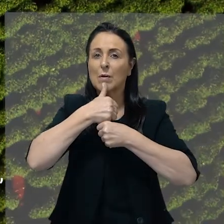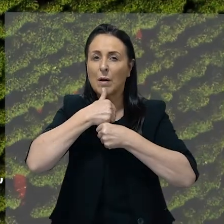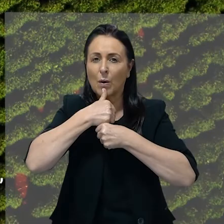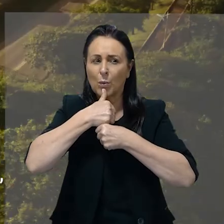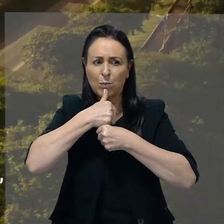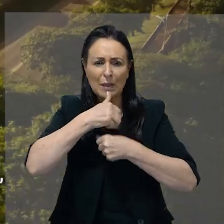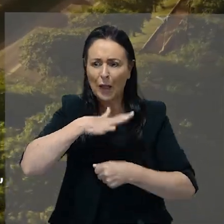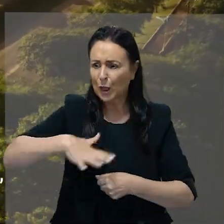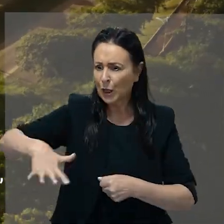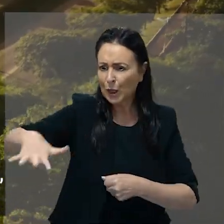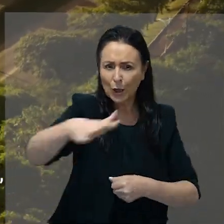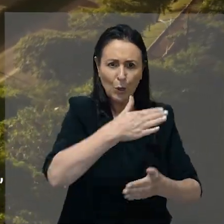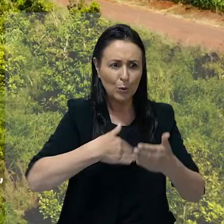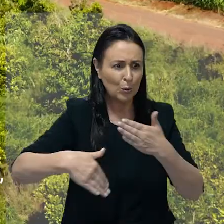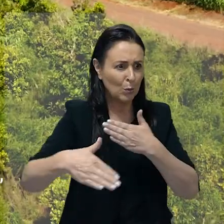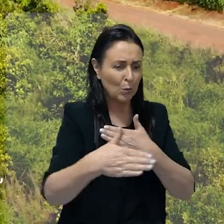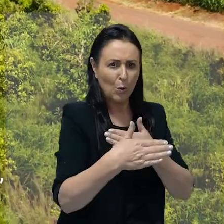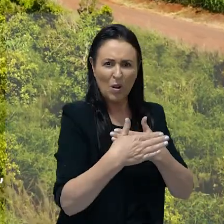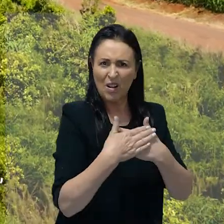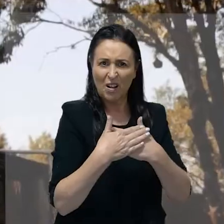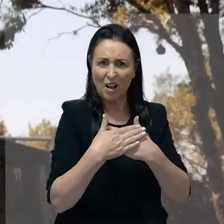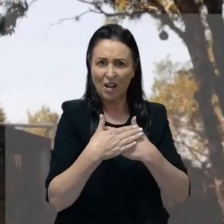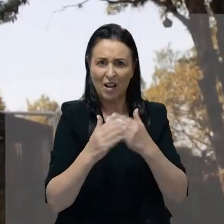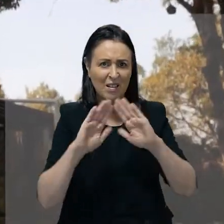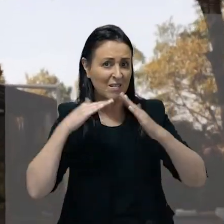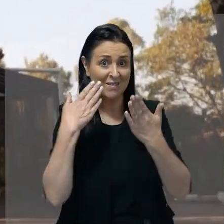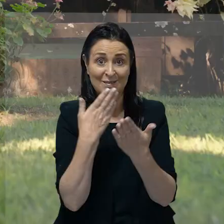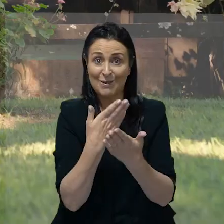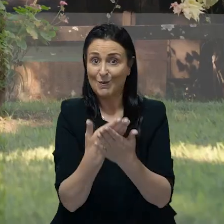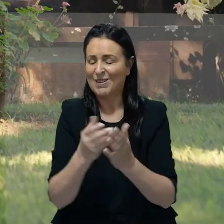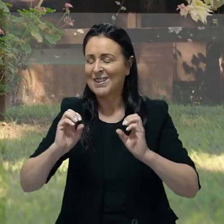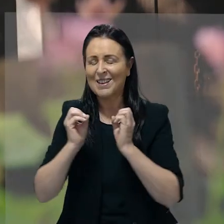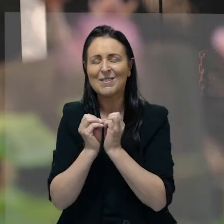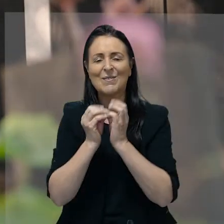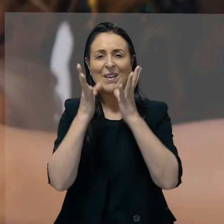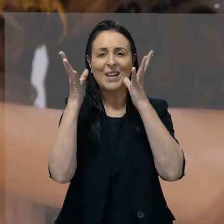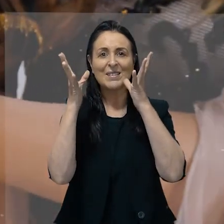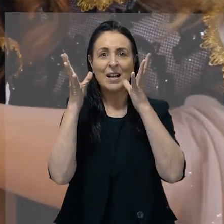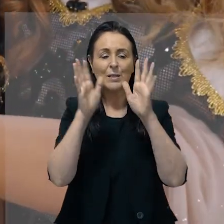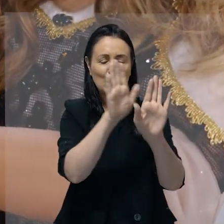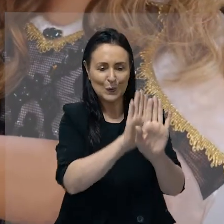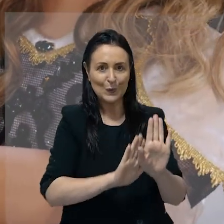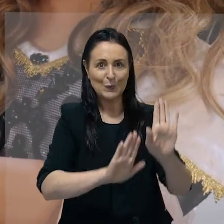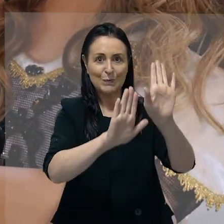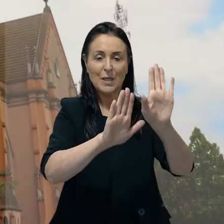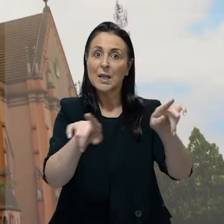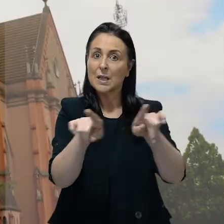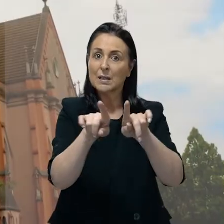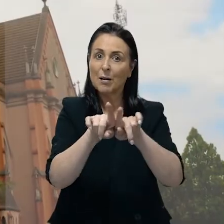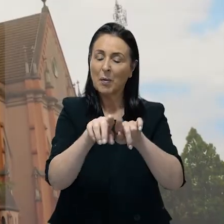bebida está presente em todo o município, na terra, nos atrativos, na escola, nas festas, nos